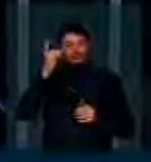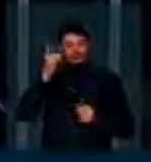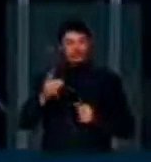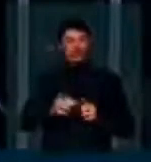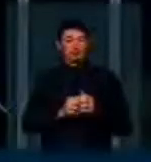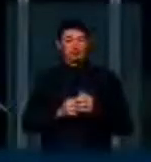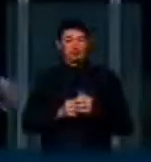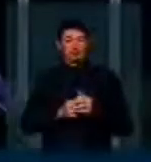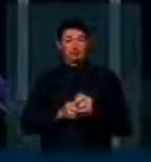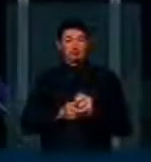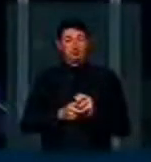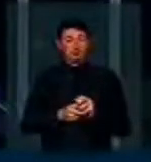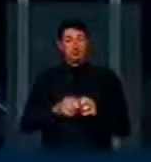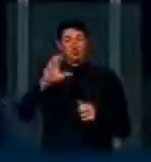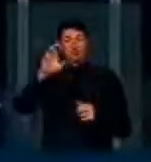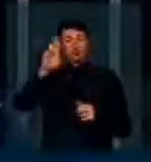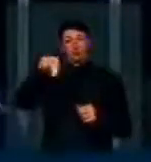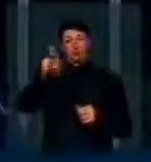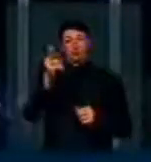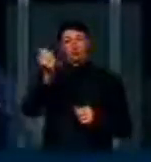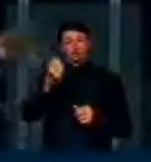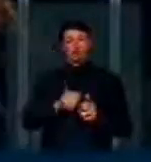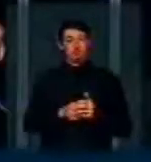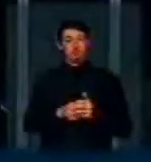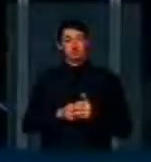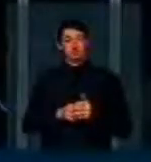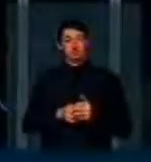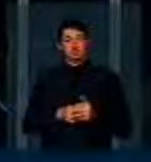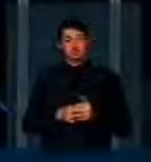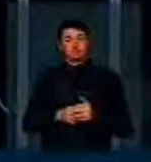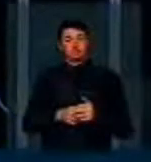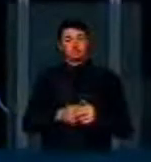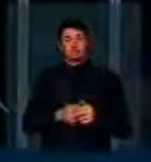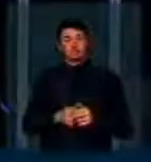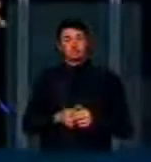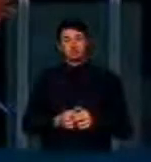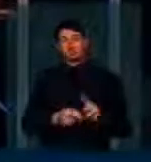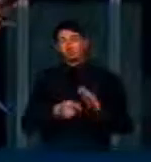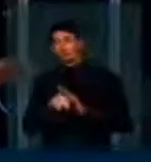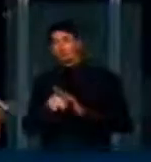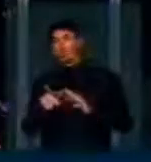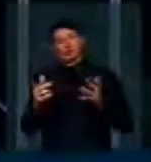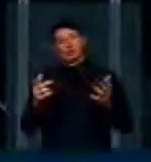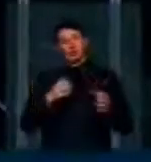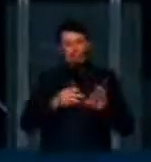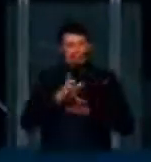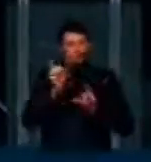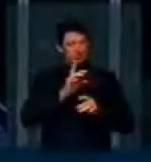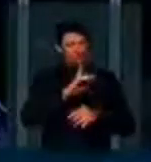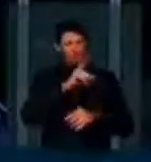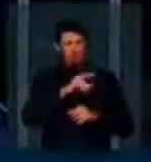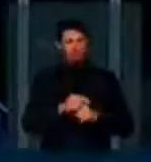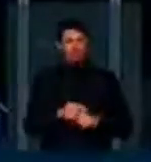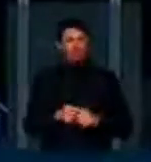Eduardo Cunha questionou, e já caminho para a conclusão, presidente,